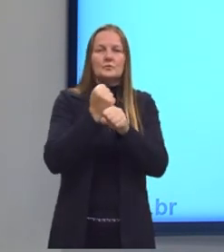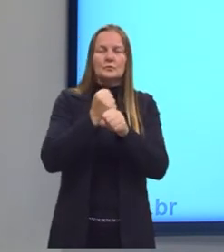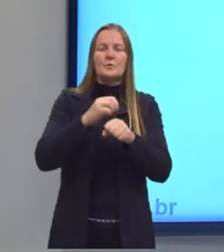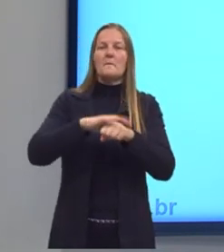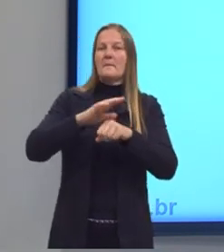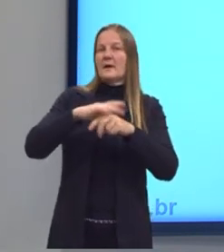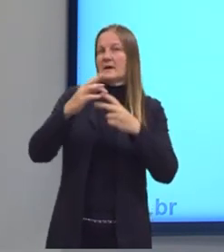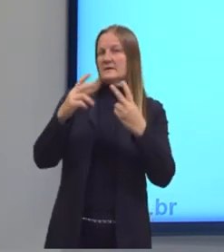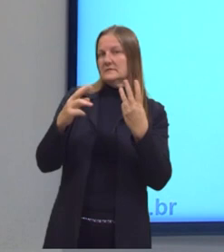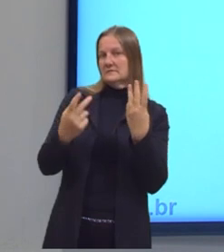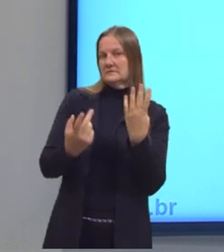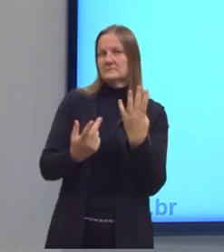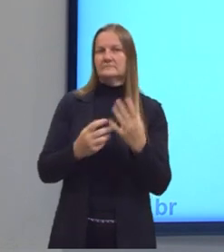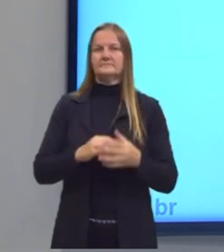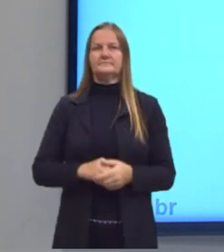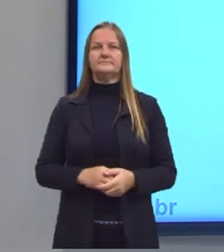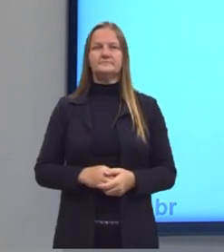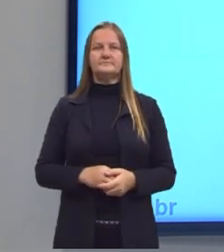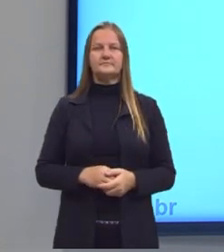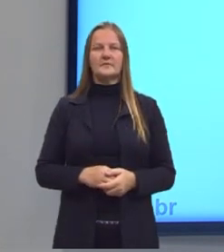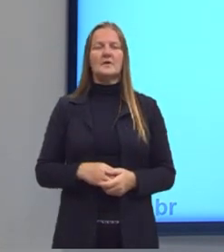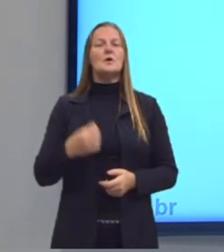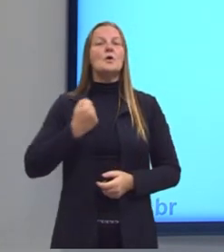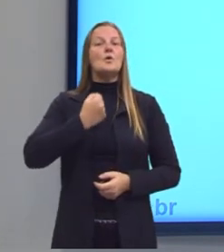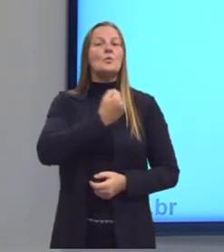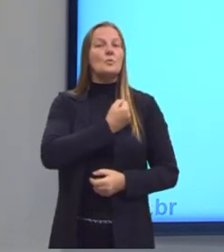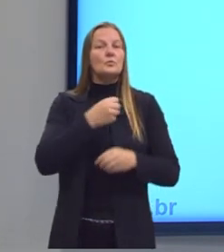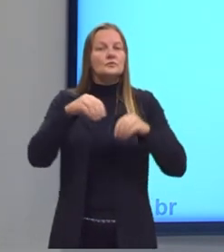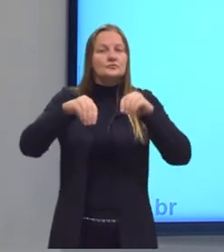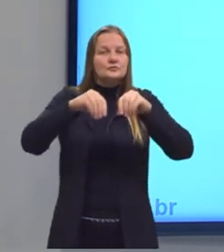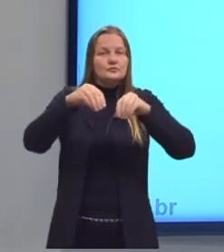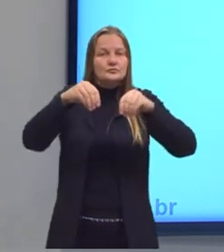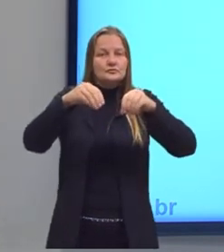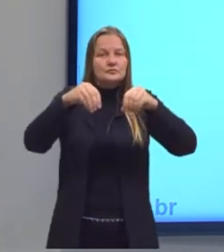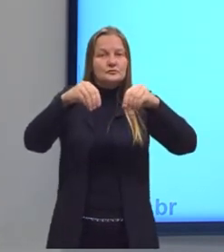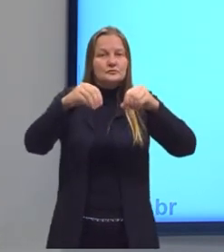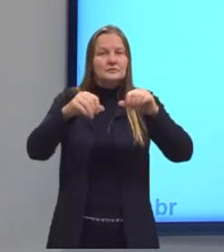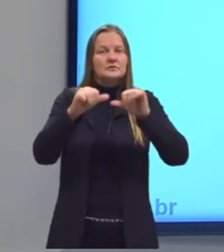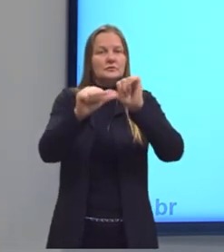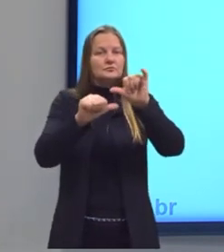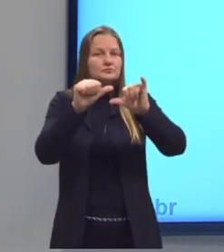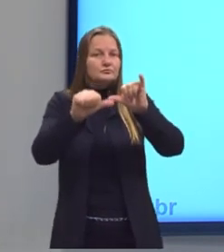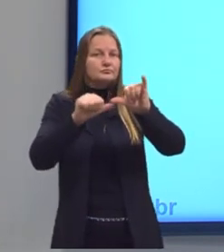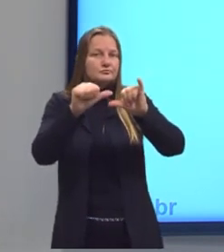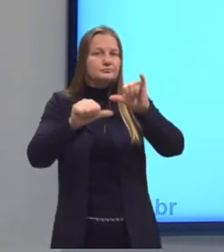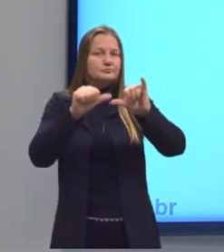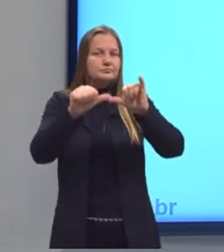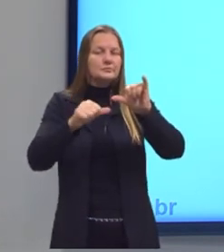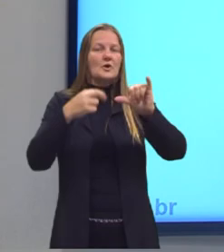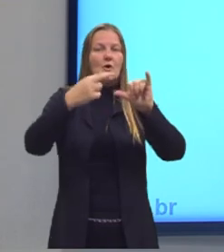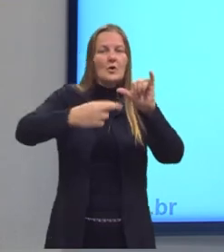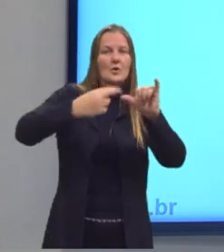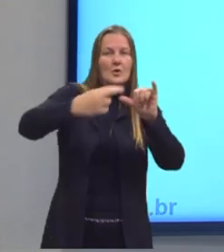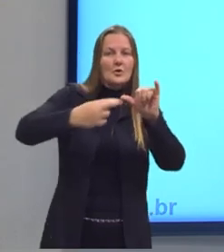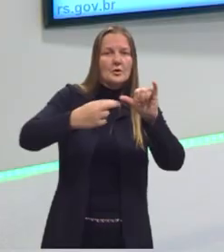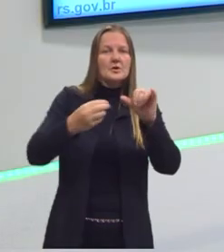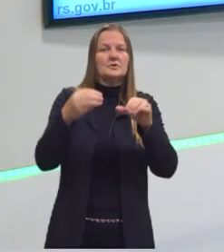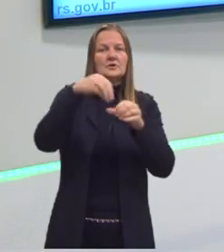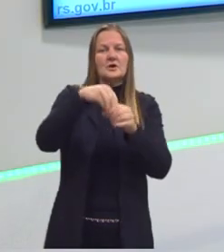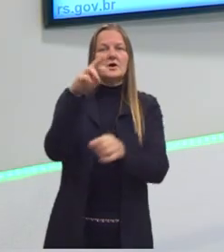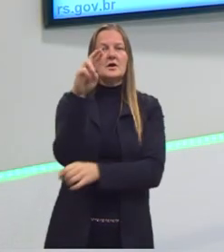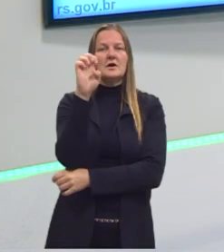mais de um produto, né? O número de reagente que é utilizado, se eu parto de um reagente ou se eu tenho